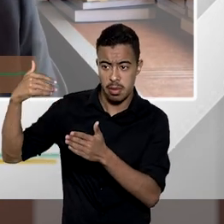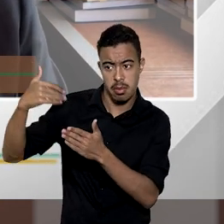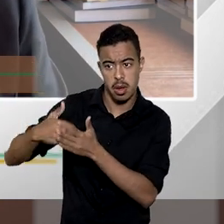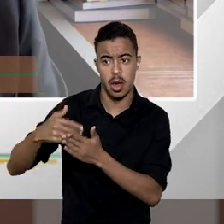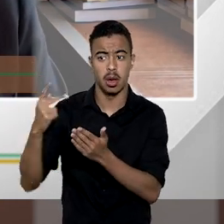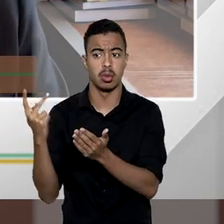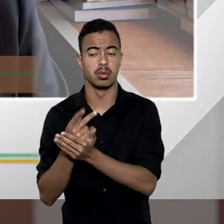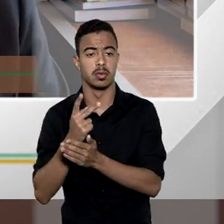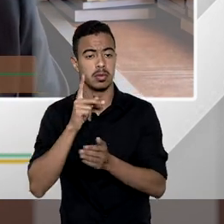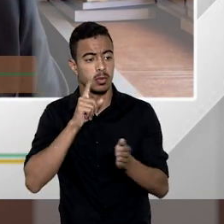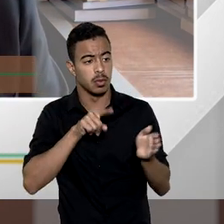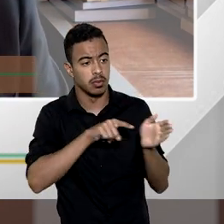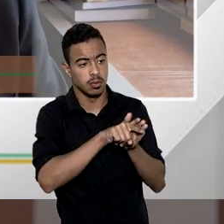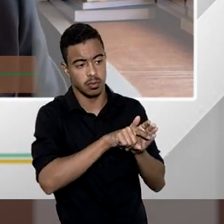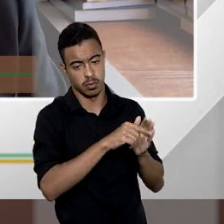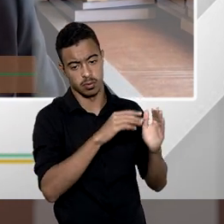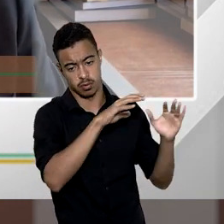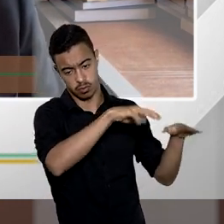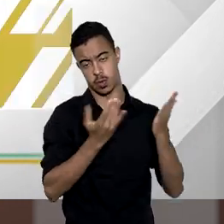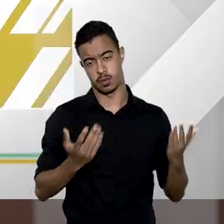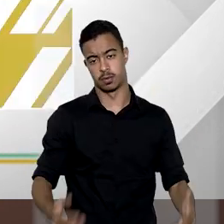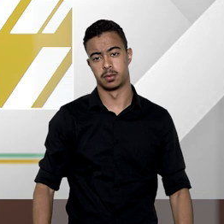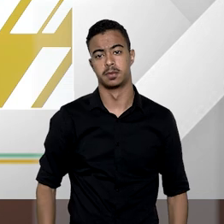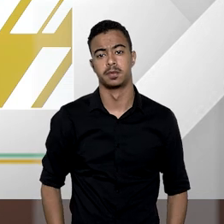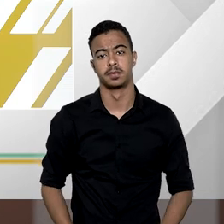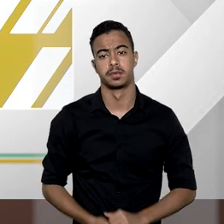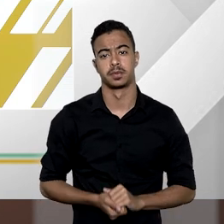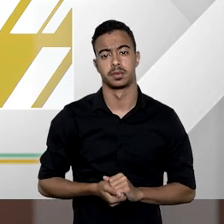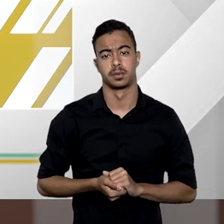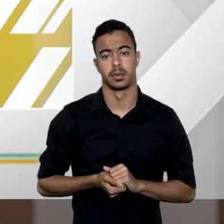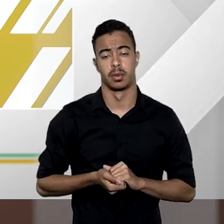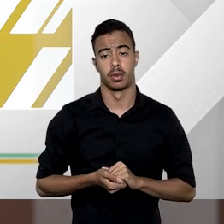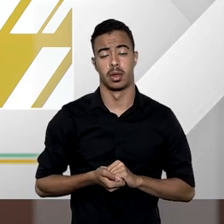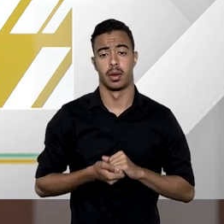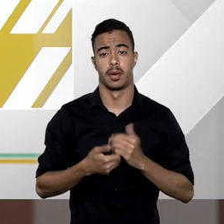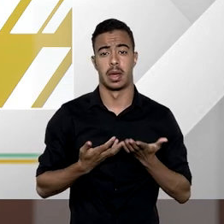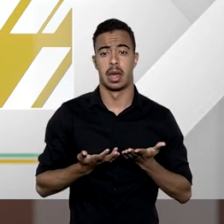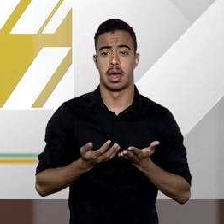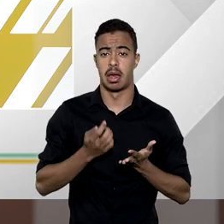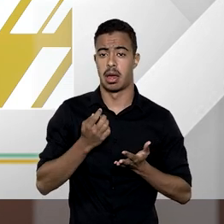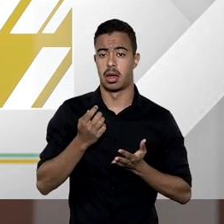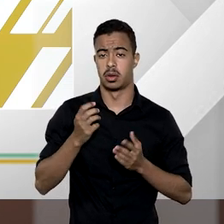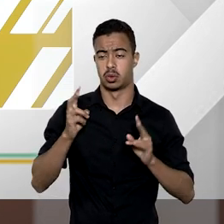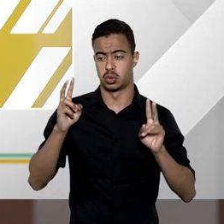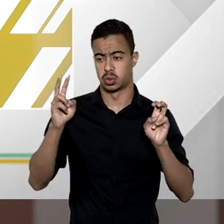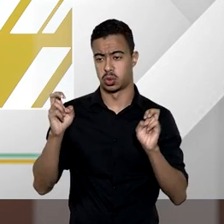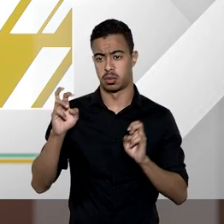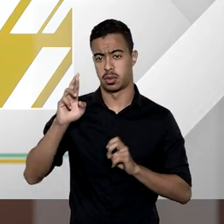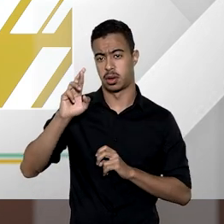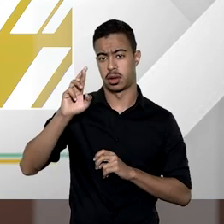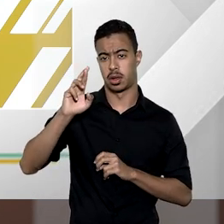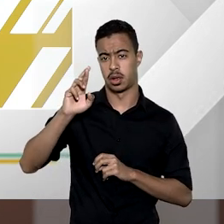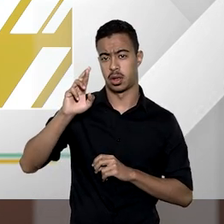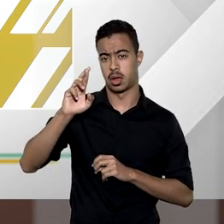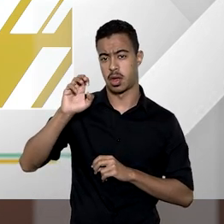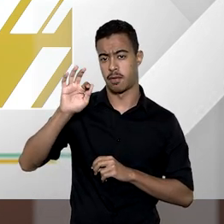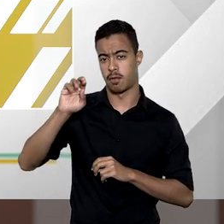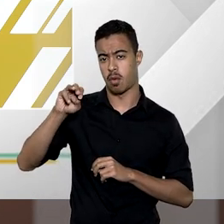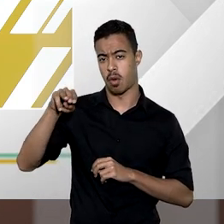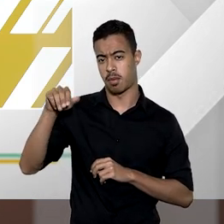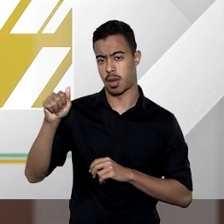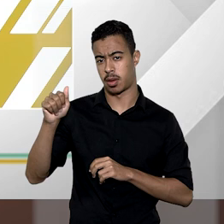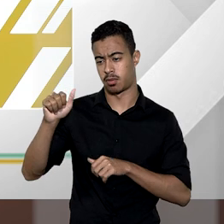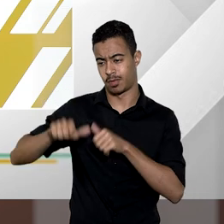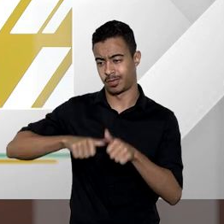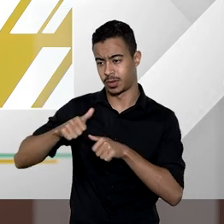se porventura houver invasão o processo fica suspenso e ainda sobre reforma agrária professor